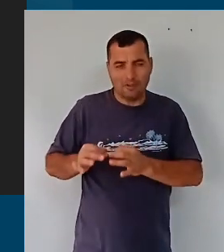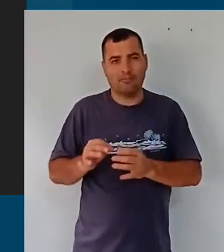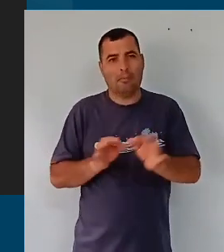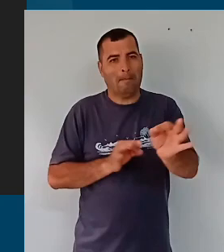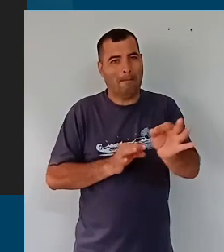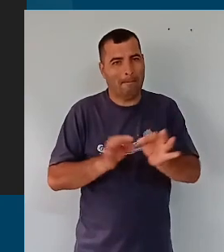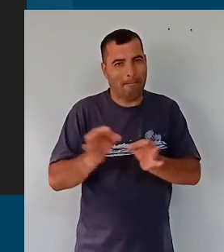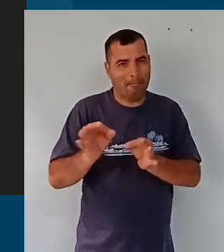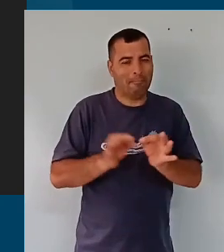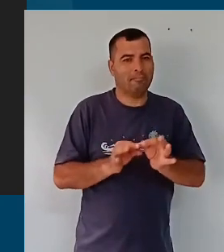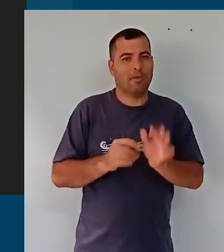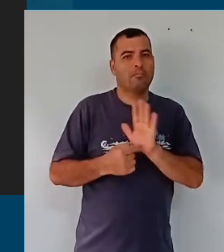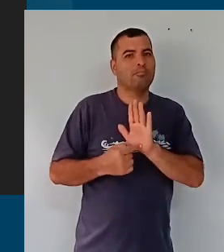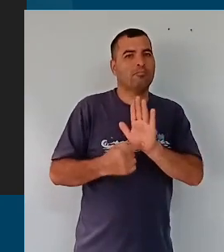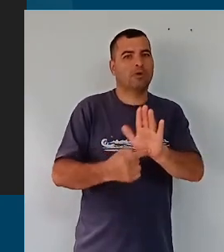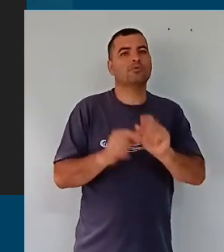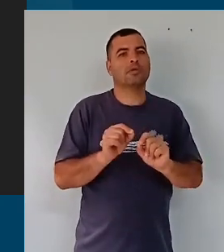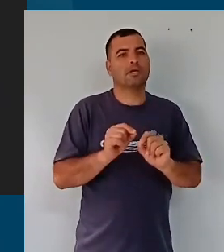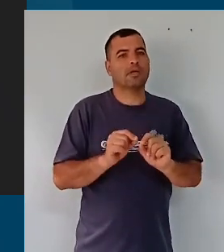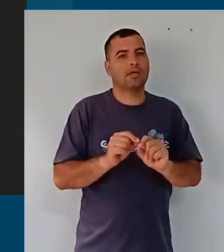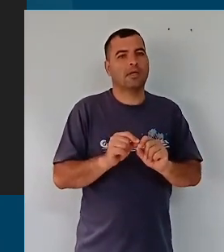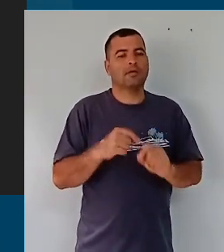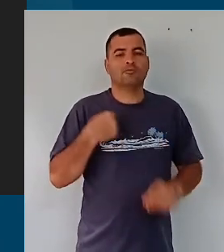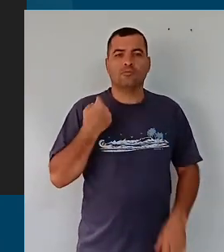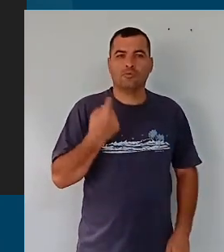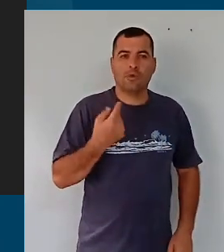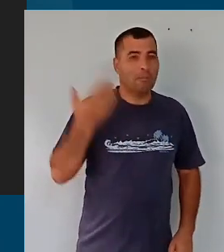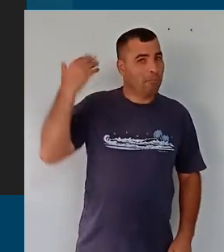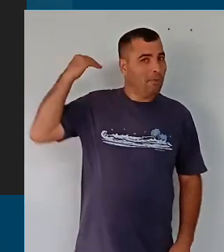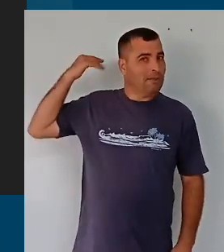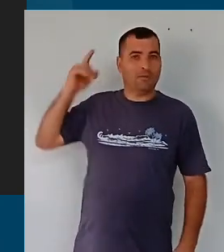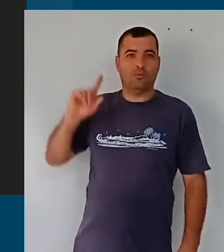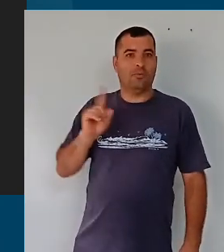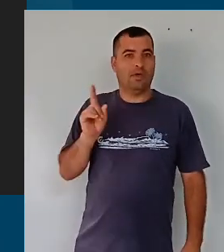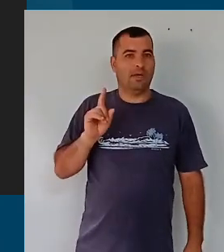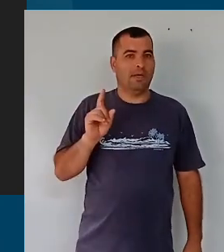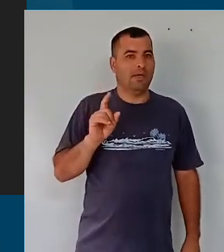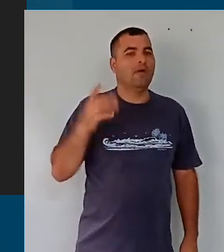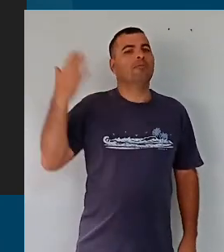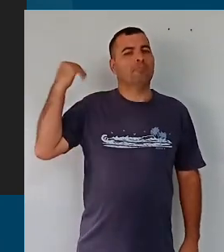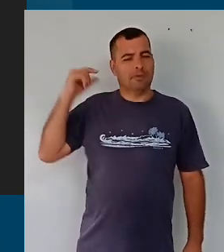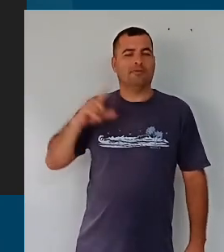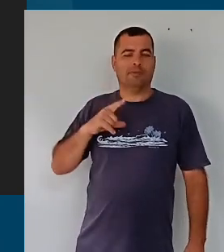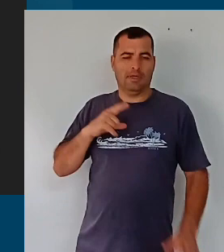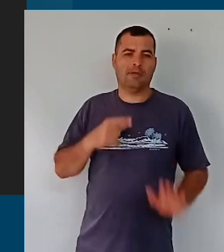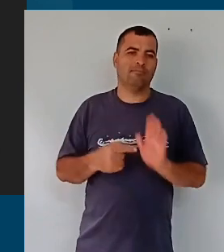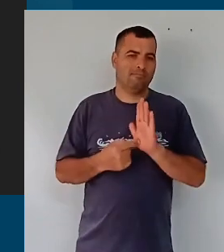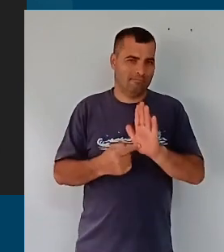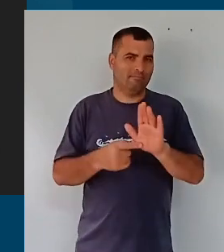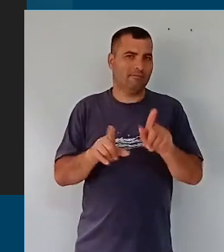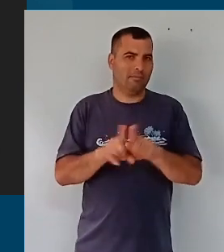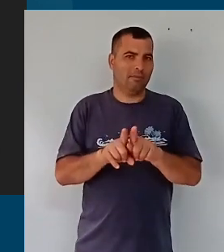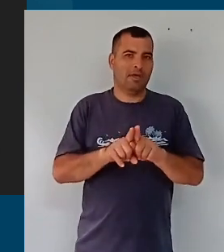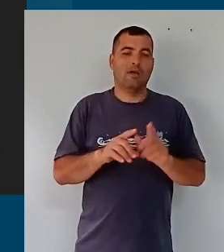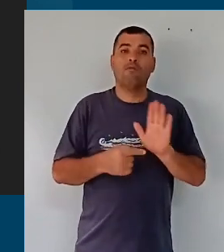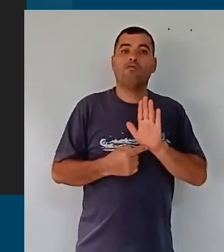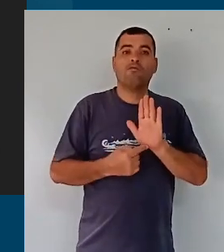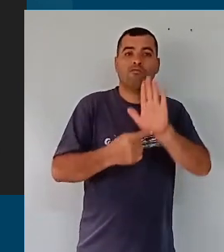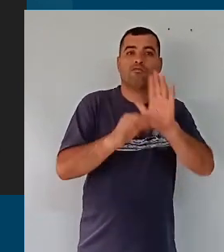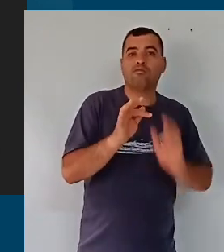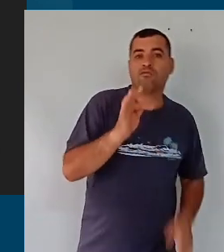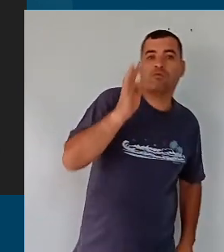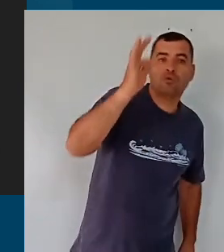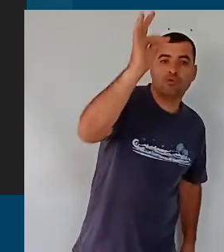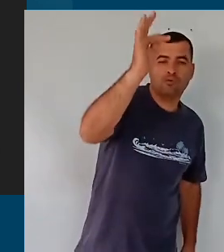reproduz o que há de vir, olha que bonito, isso não é o que passou, o que passou vai ser apresentado, agora, é o que há de